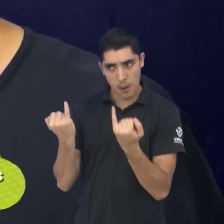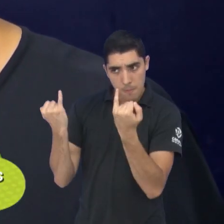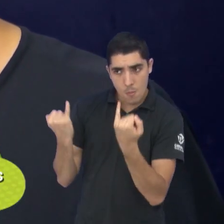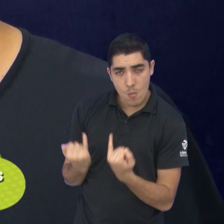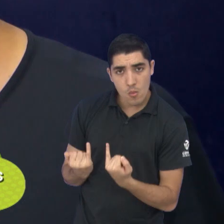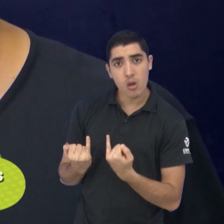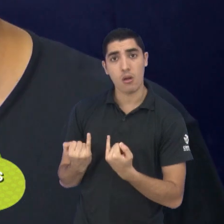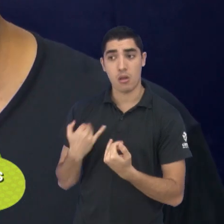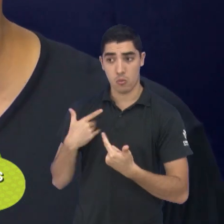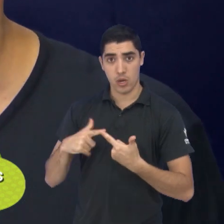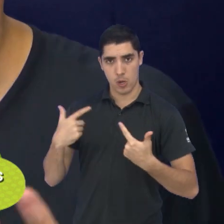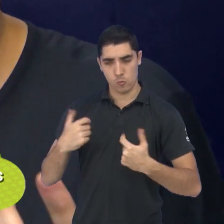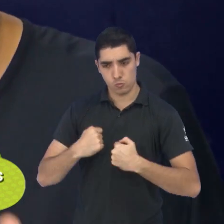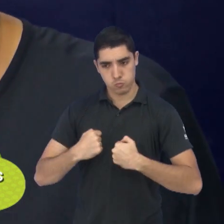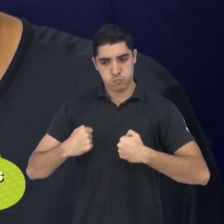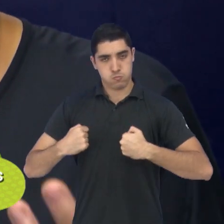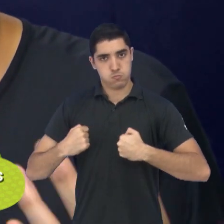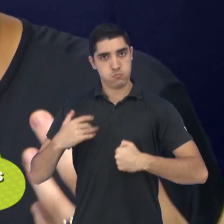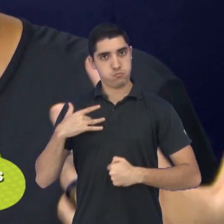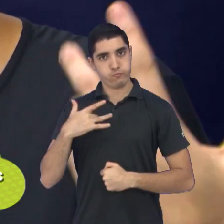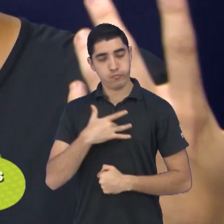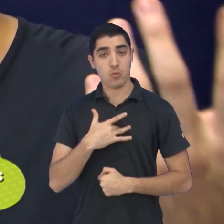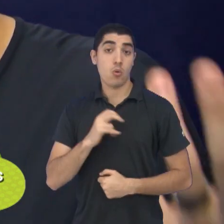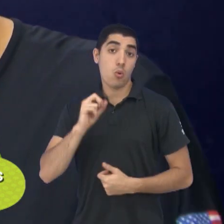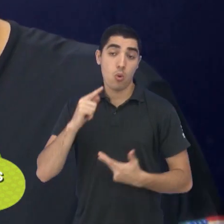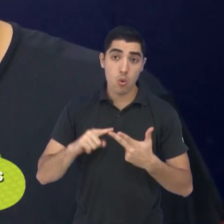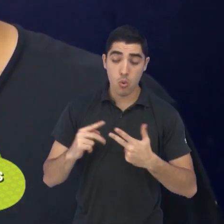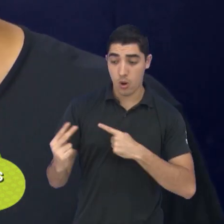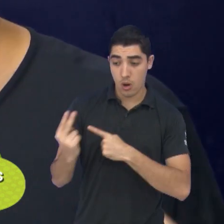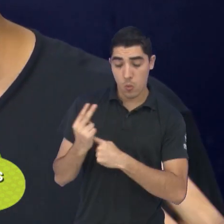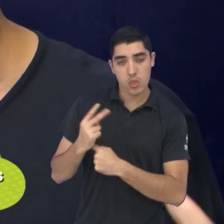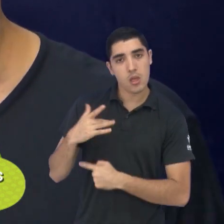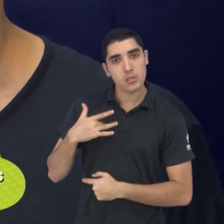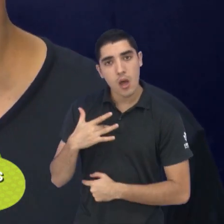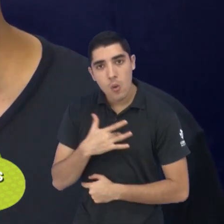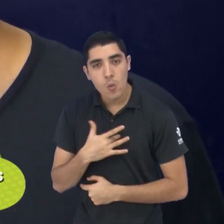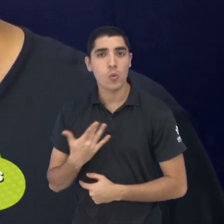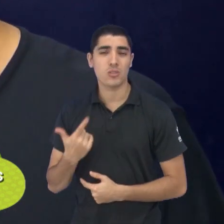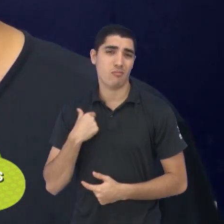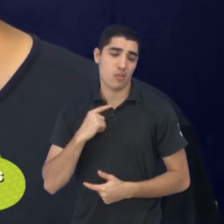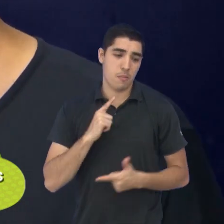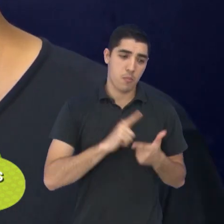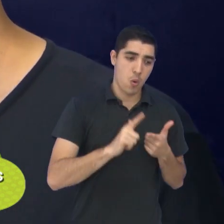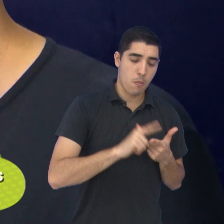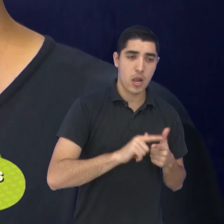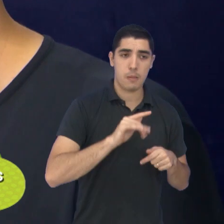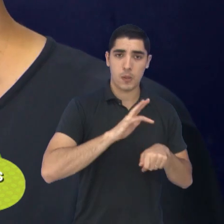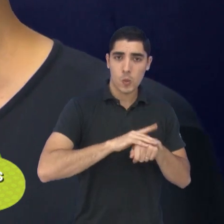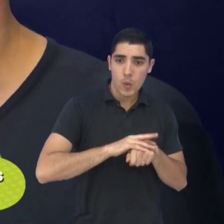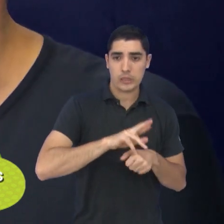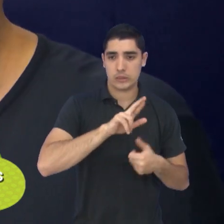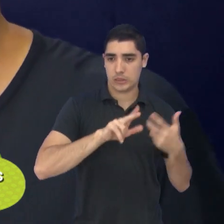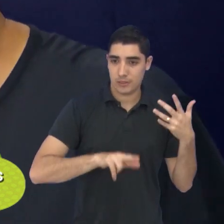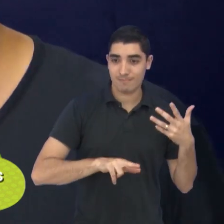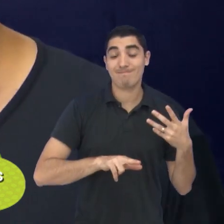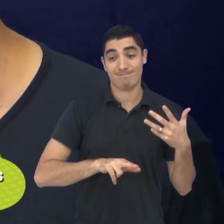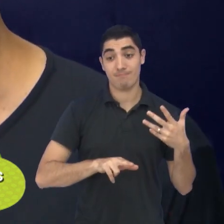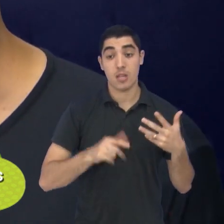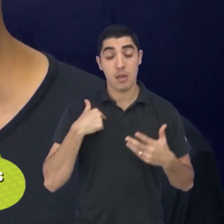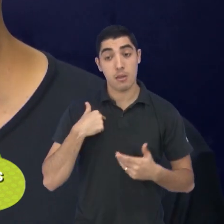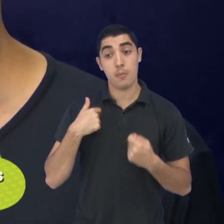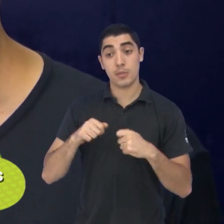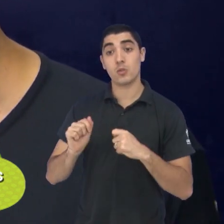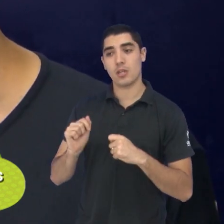É para eu ganhar massa? É para eu poder cuidar da minha saúde, porque eu estou com algum problema? É para eu poder brincar com